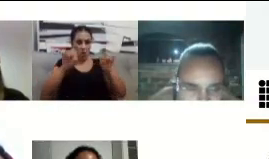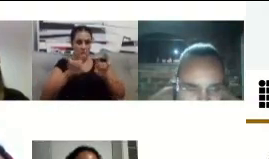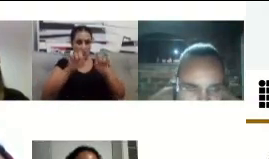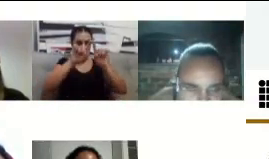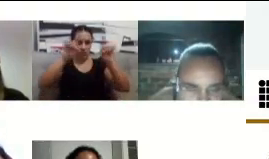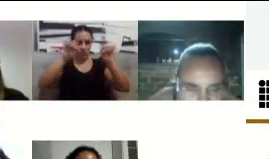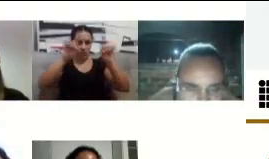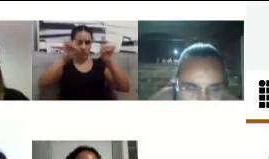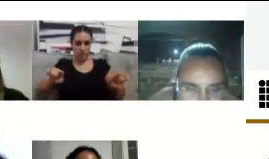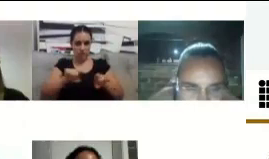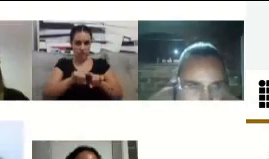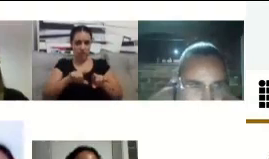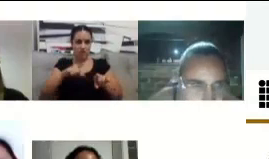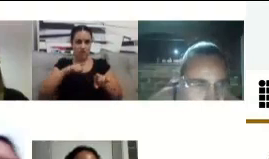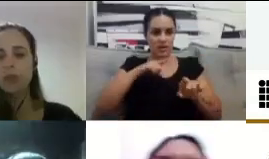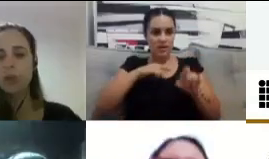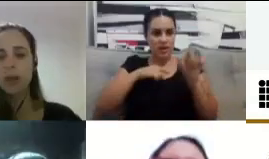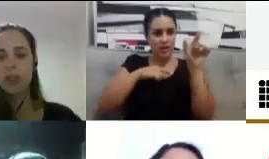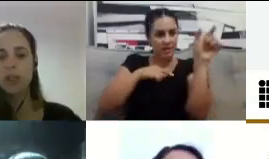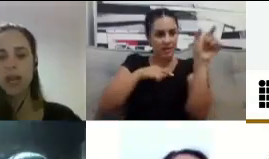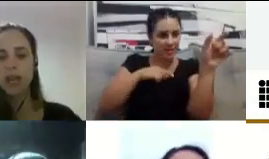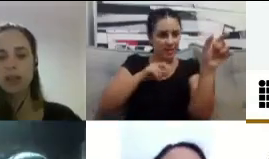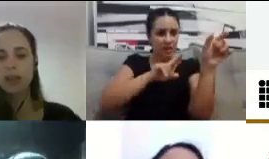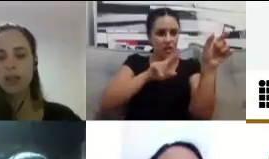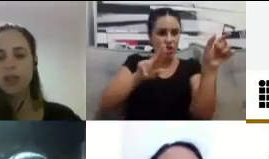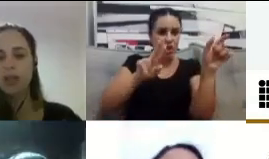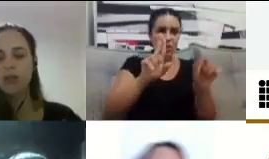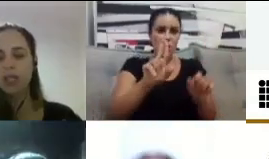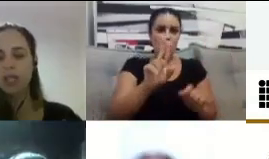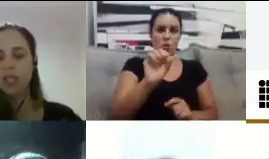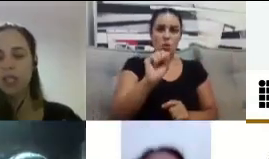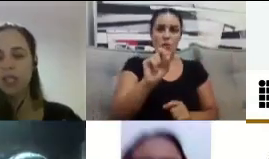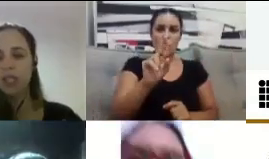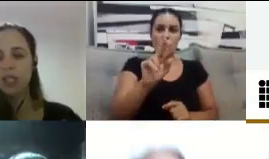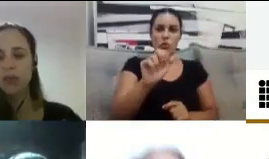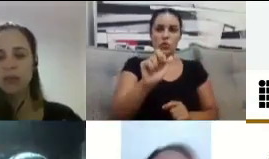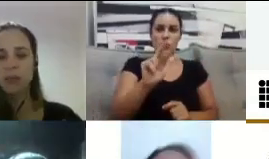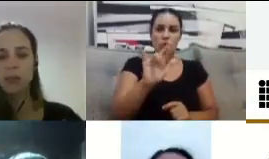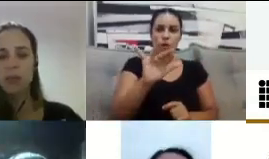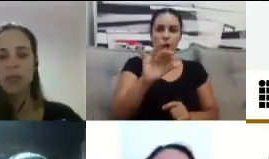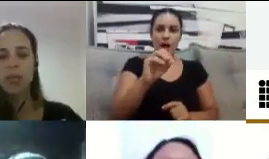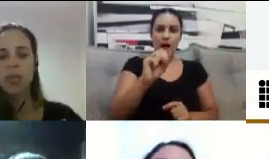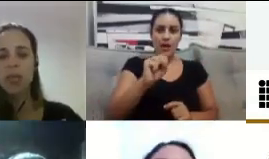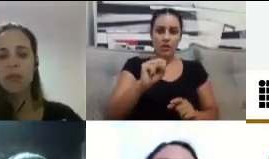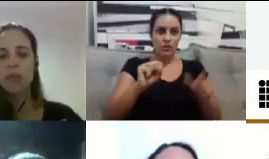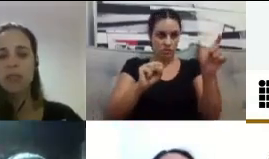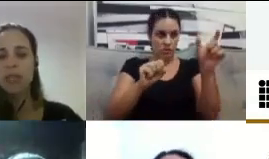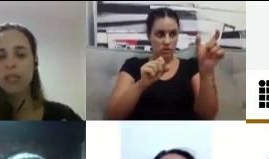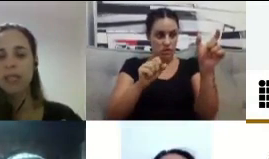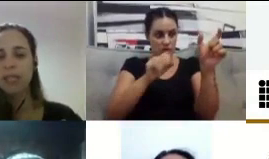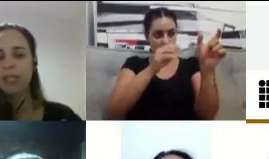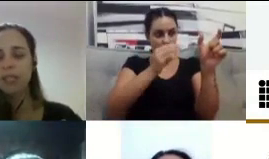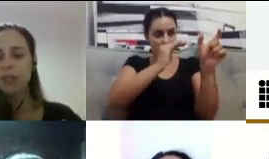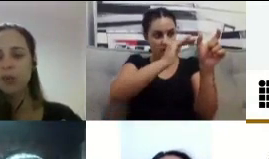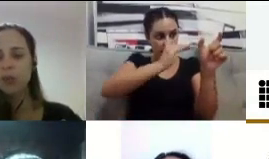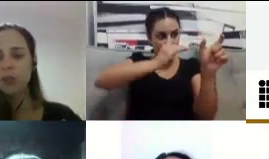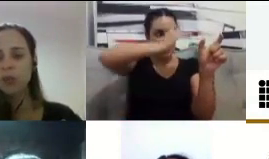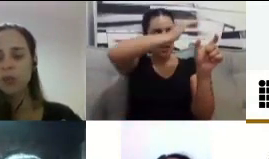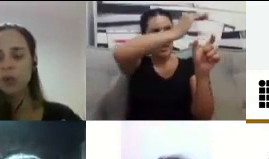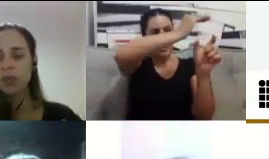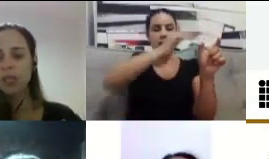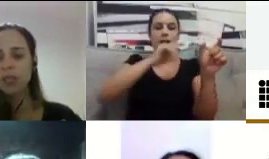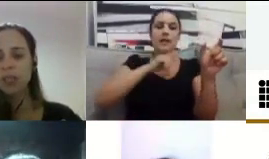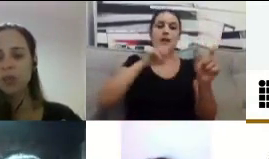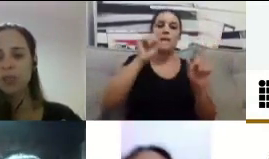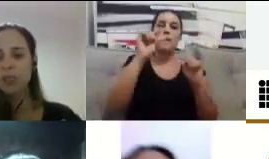da palavra usuários, está escrito notas compartilhadas. Você clica ali e você assina o